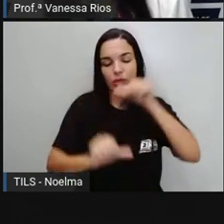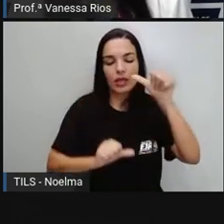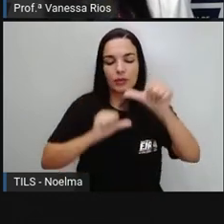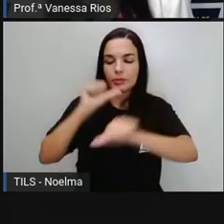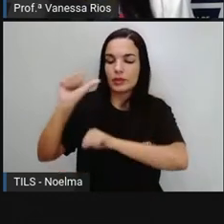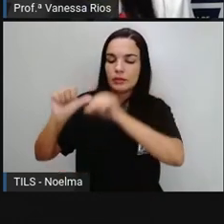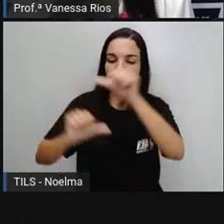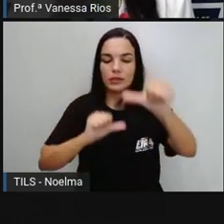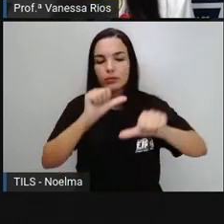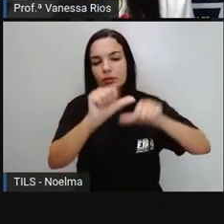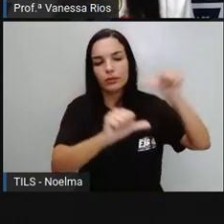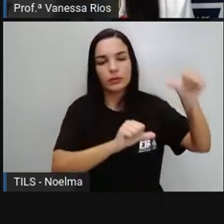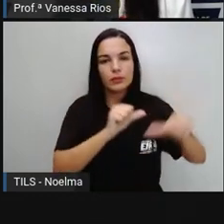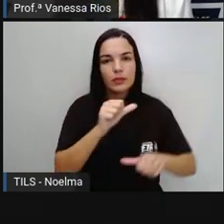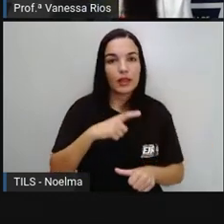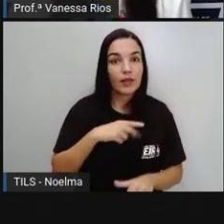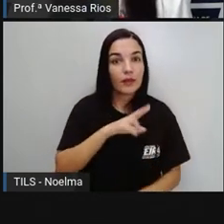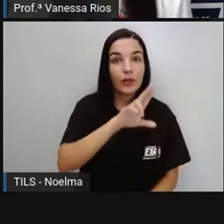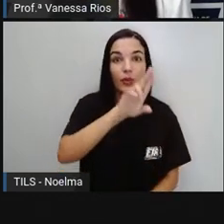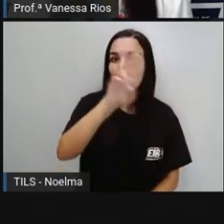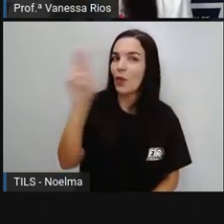Passou por Diversos Nomes